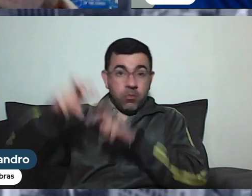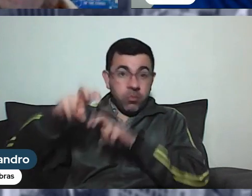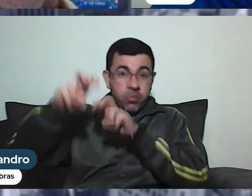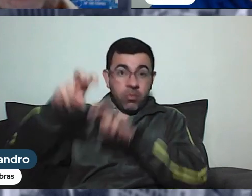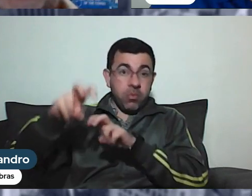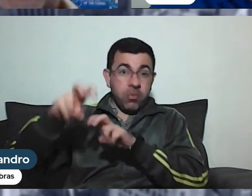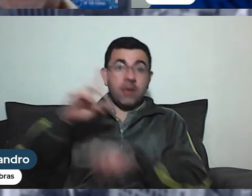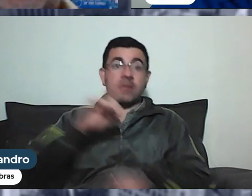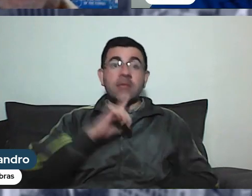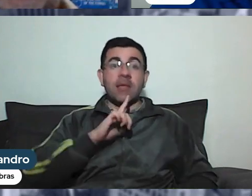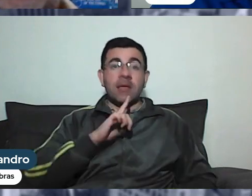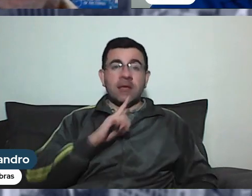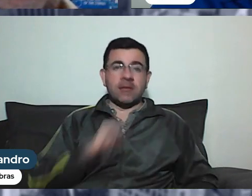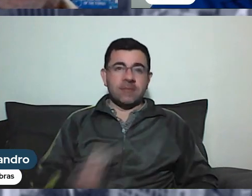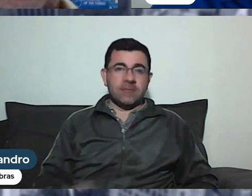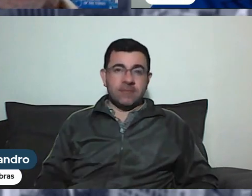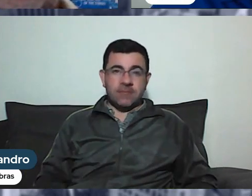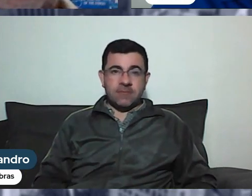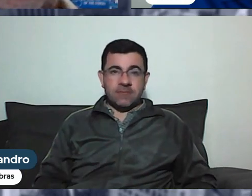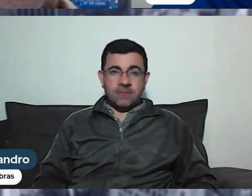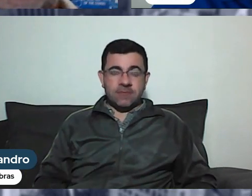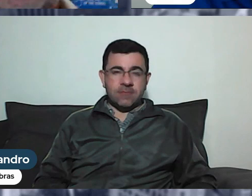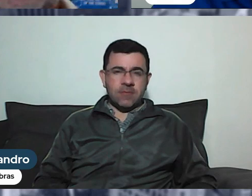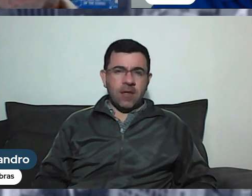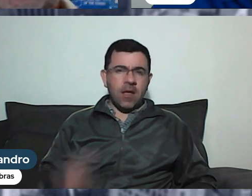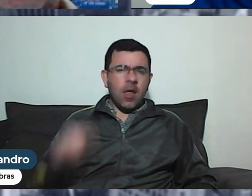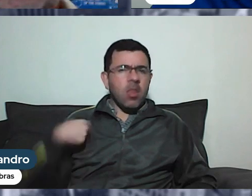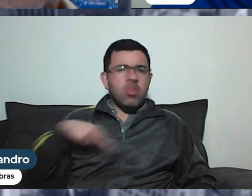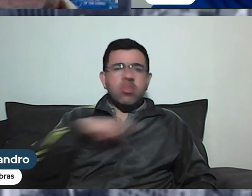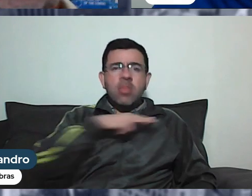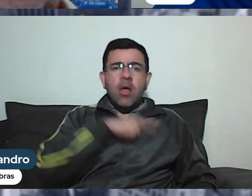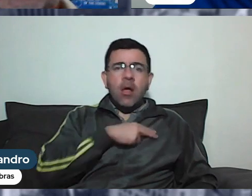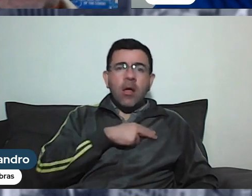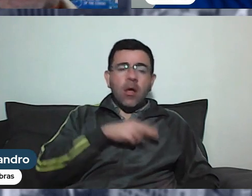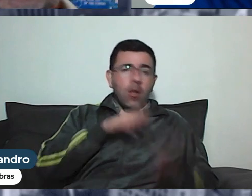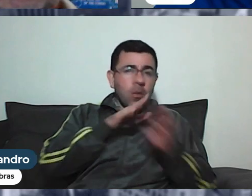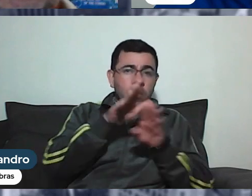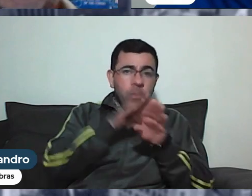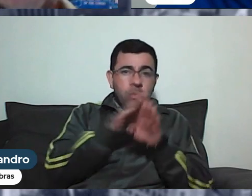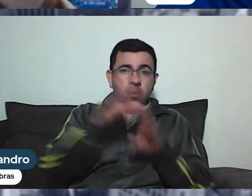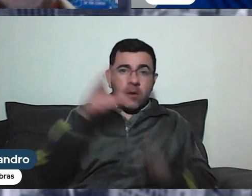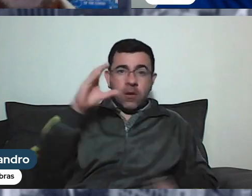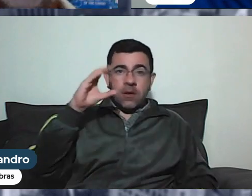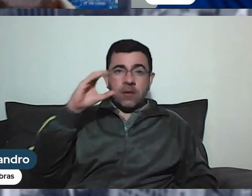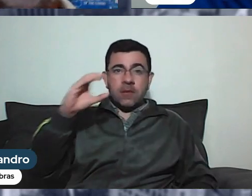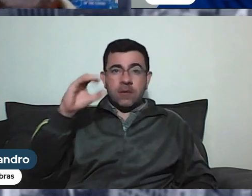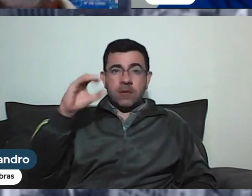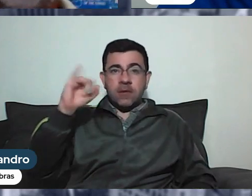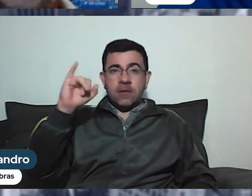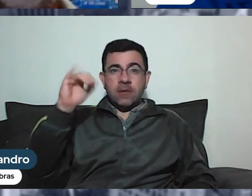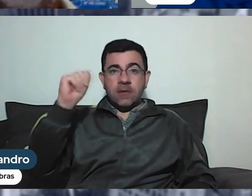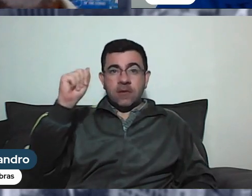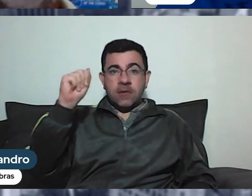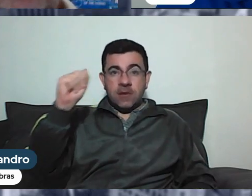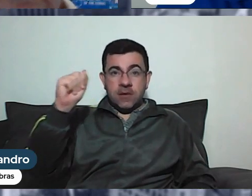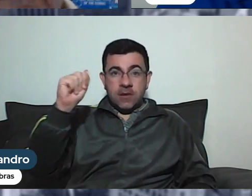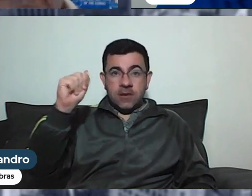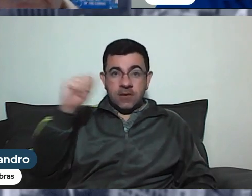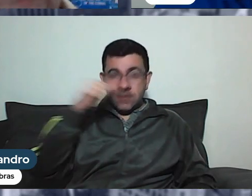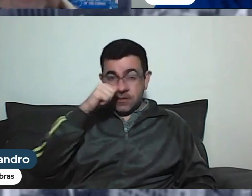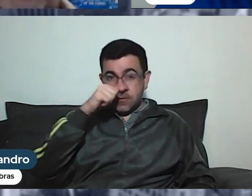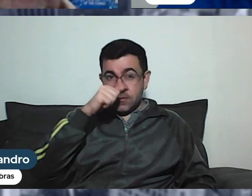Conversamos com a deputada Cida Ramos, lá da Paraíba, e ela na segunda-feira estará com o secretário da Fazenda da Paraíba